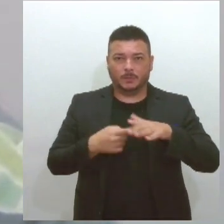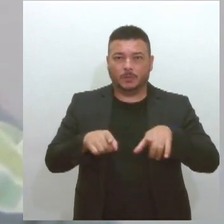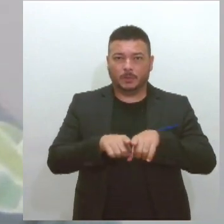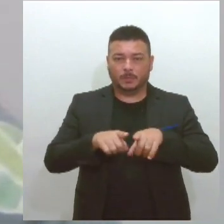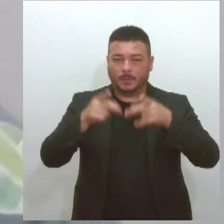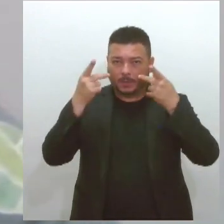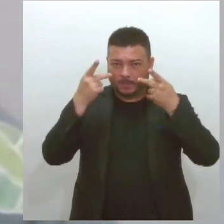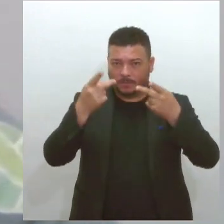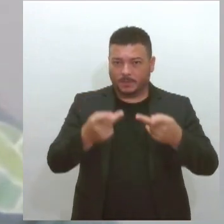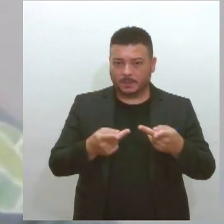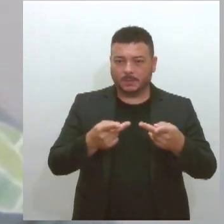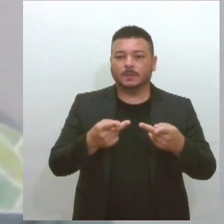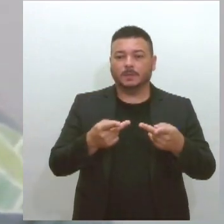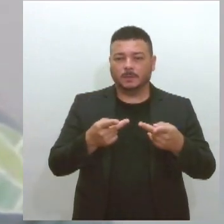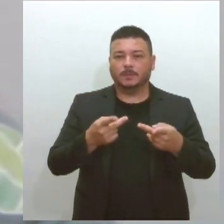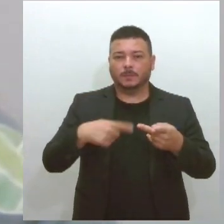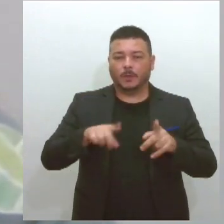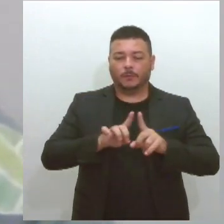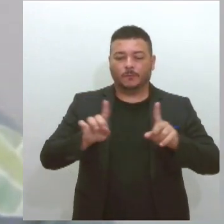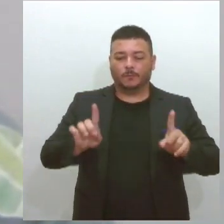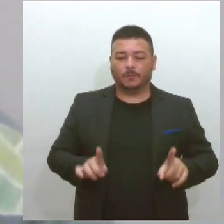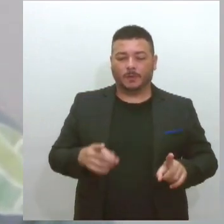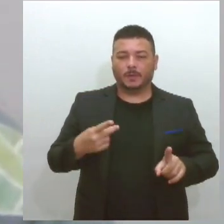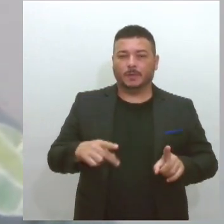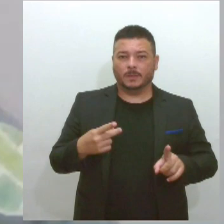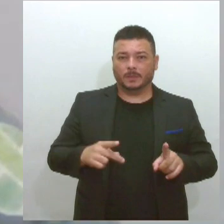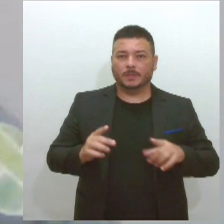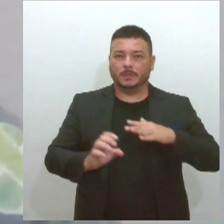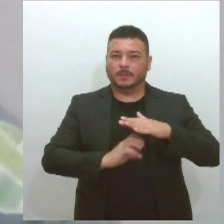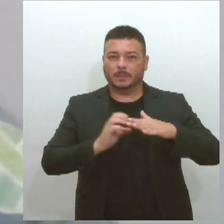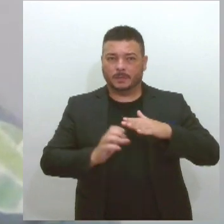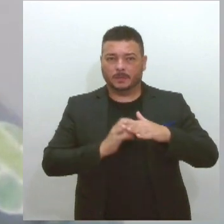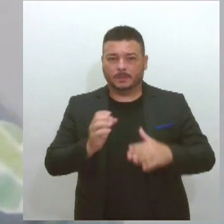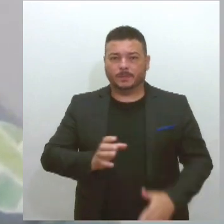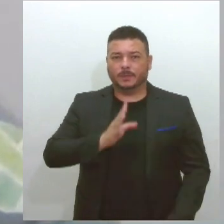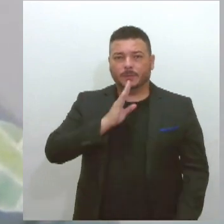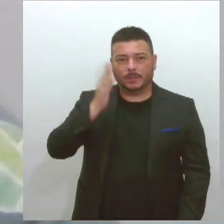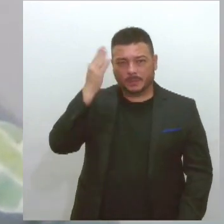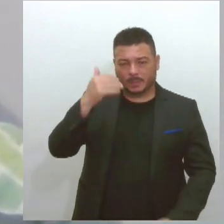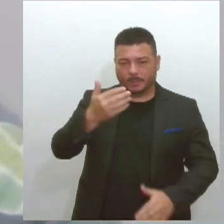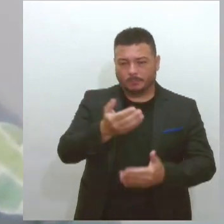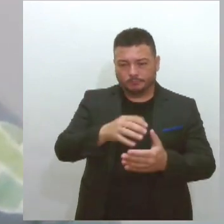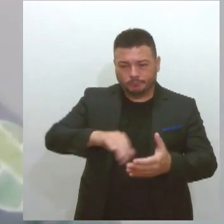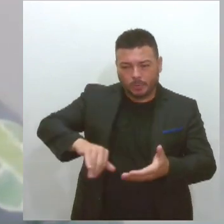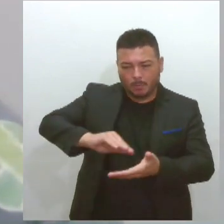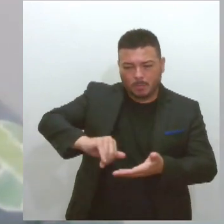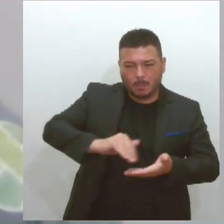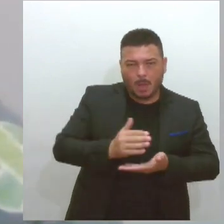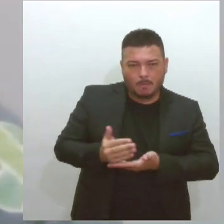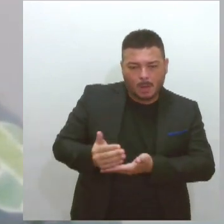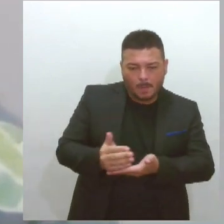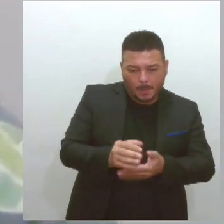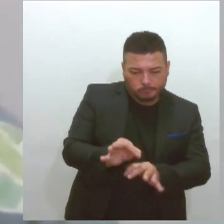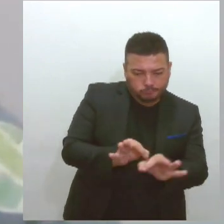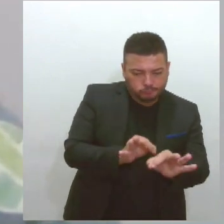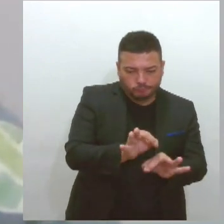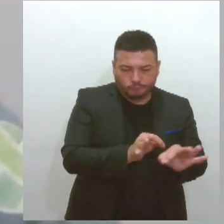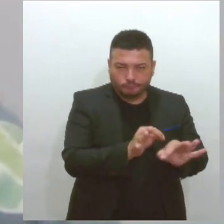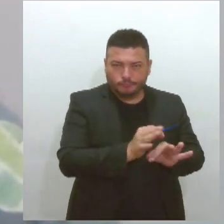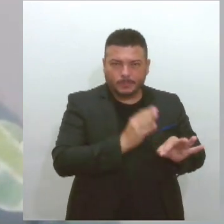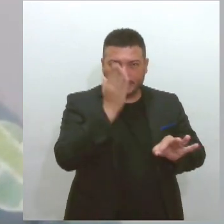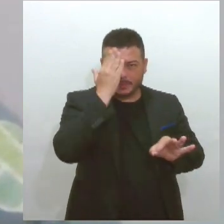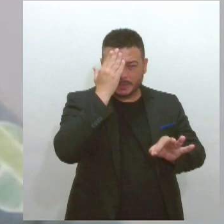aquele funcionário da empresa, saibam como separar o material reciclável e aí também na